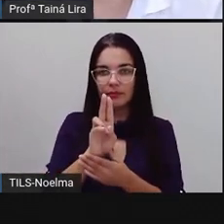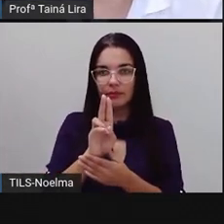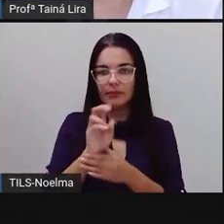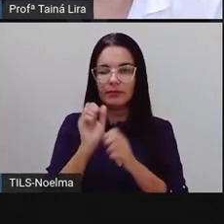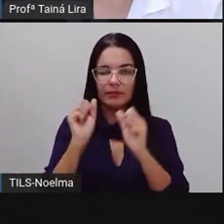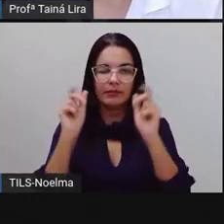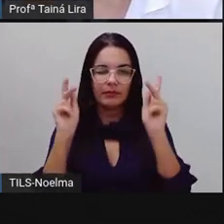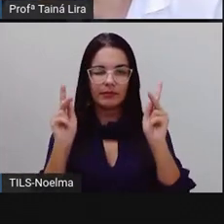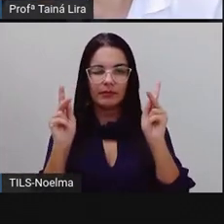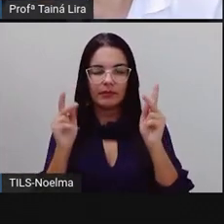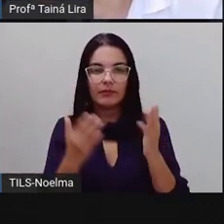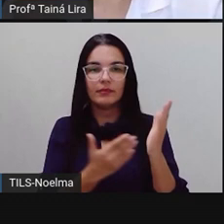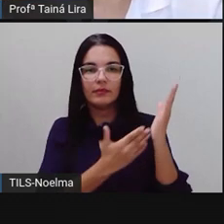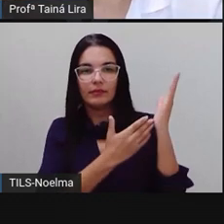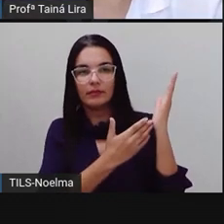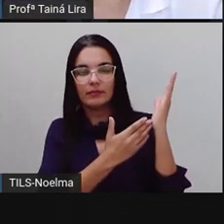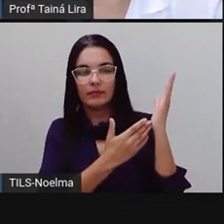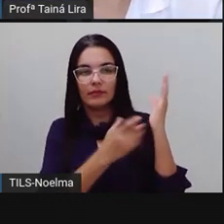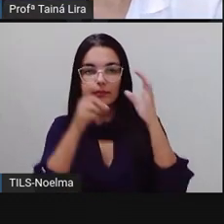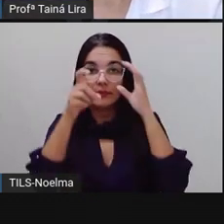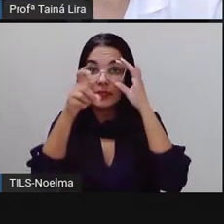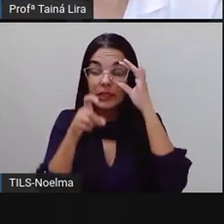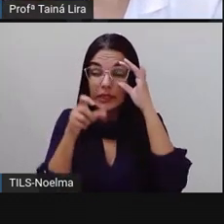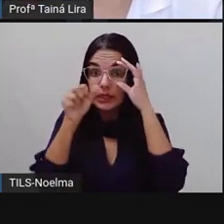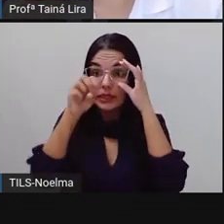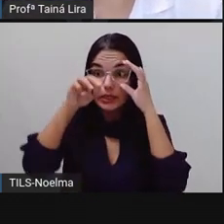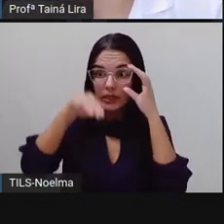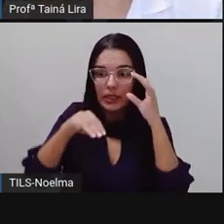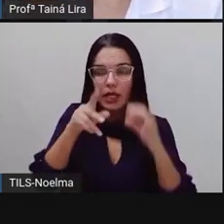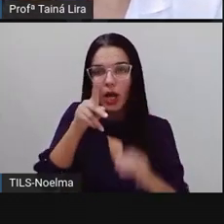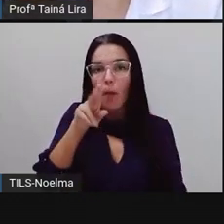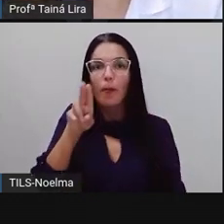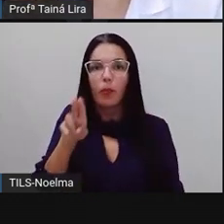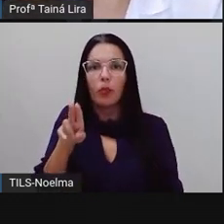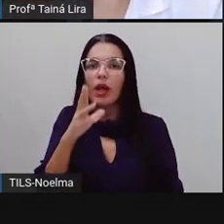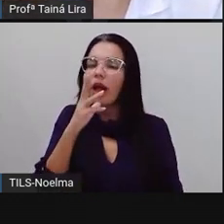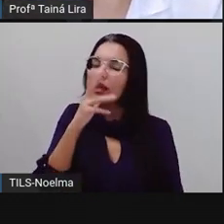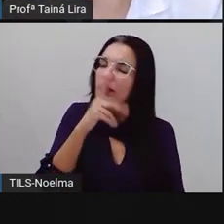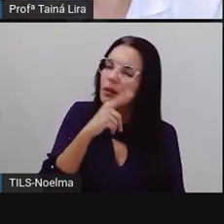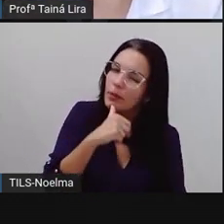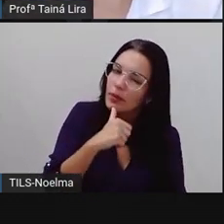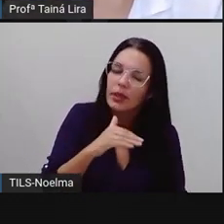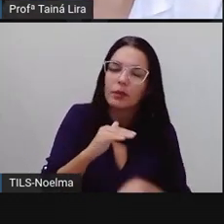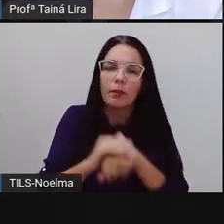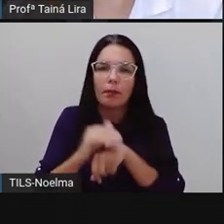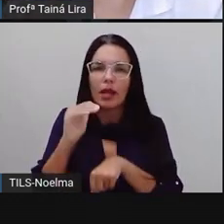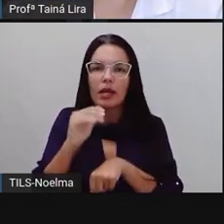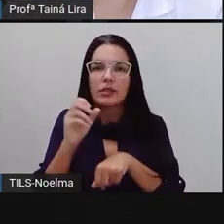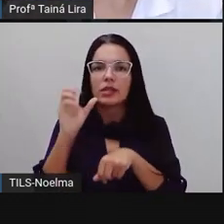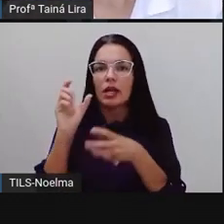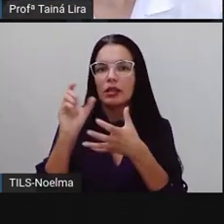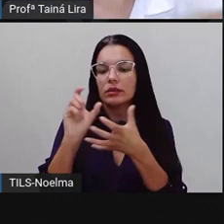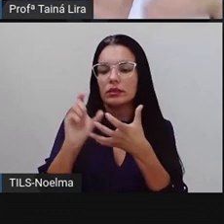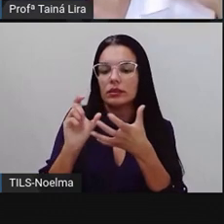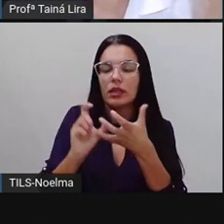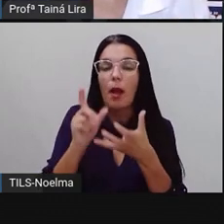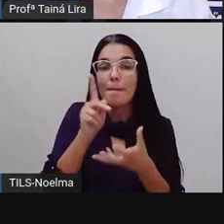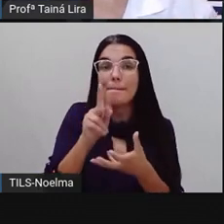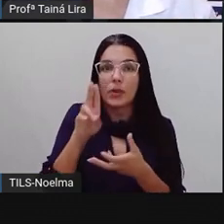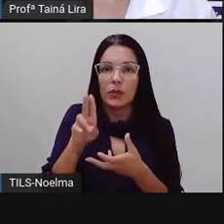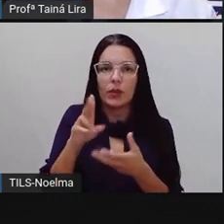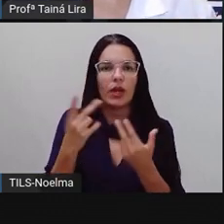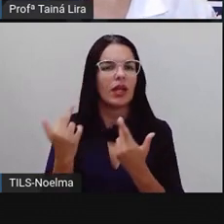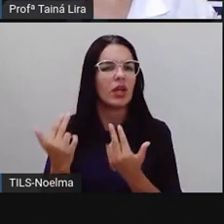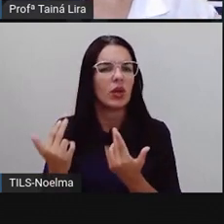Observem, Xã-U. Então, nós demoramos mais falando, né, a sílaba Pú. A mesma